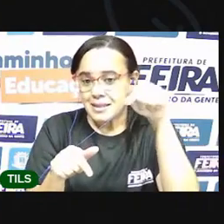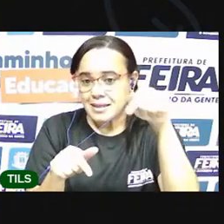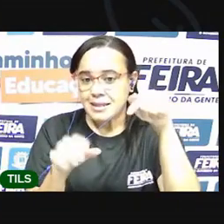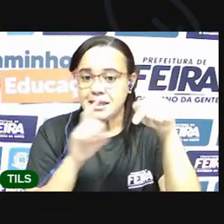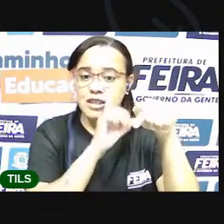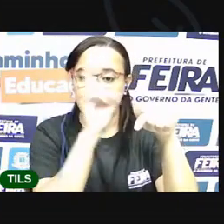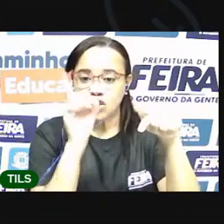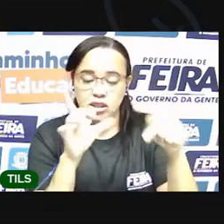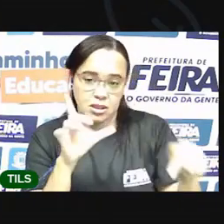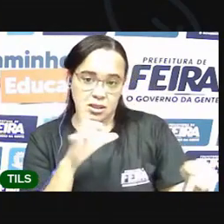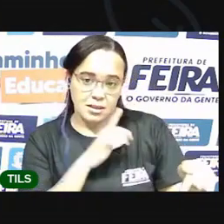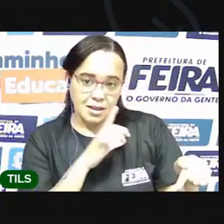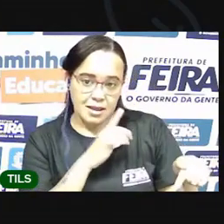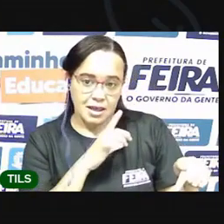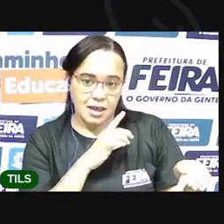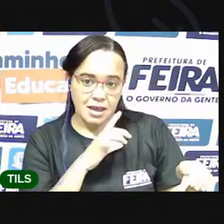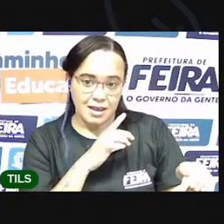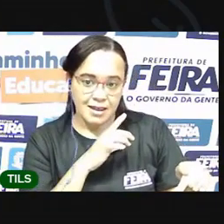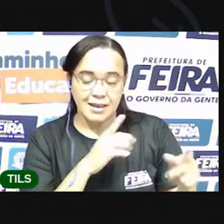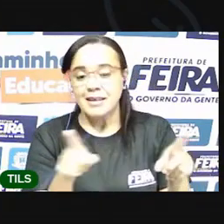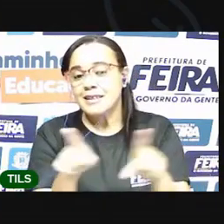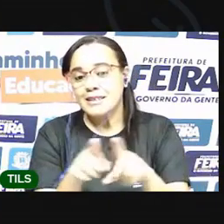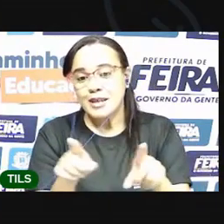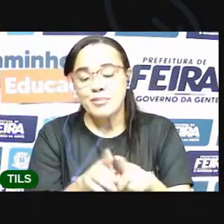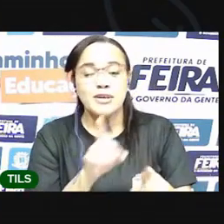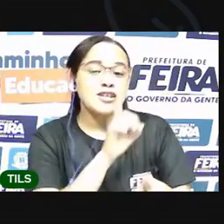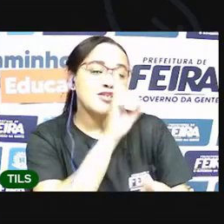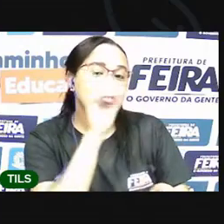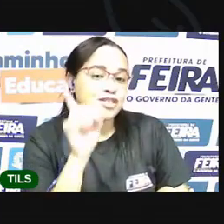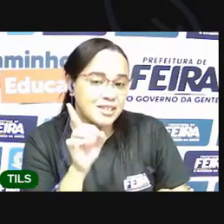dias dessa semana A gente até aprendeu Uma musiquinha nova?